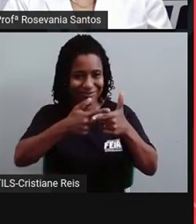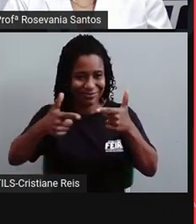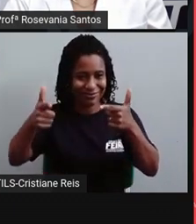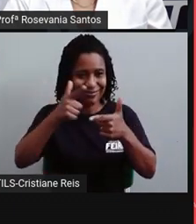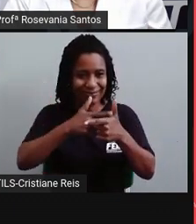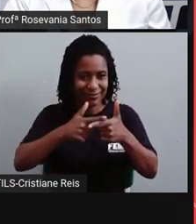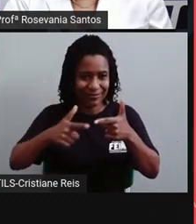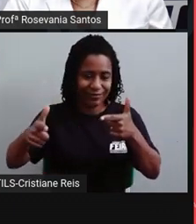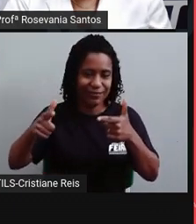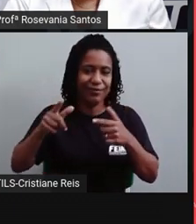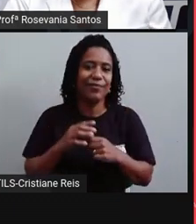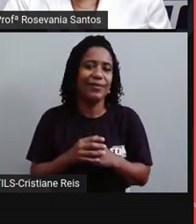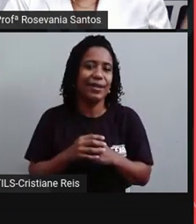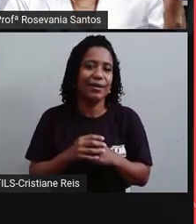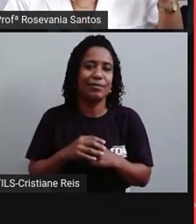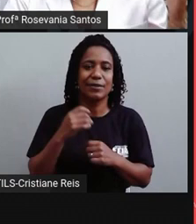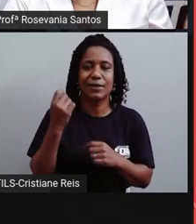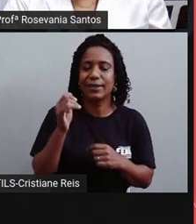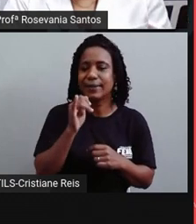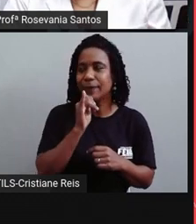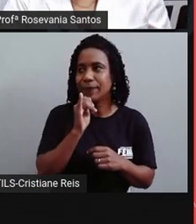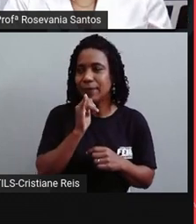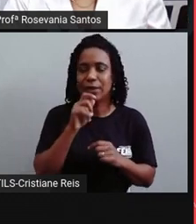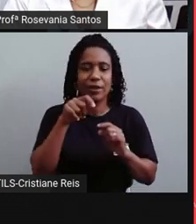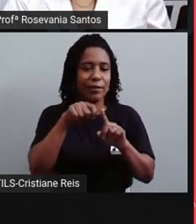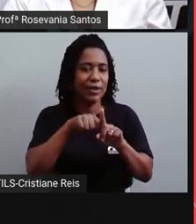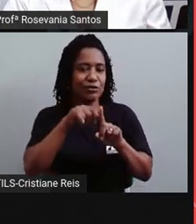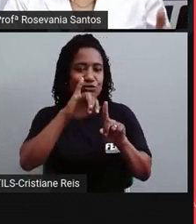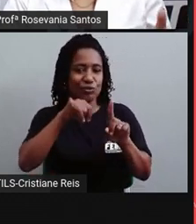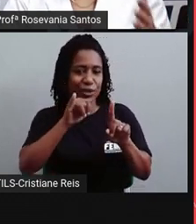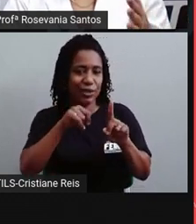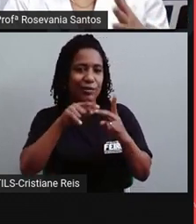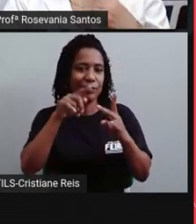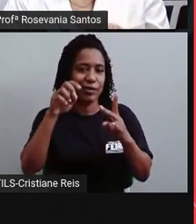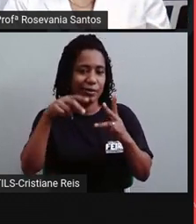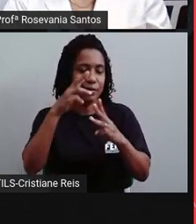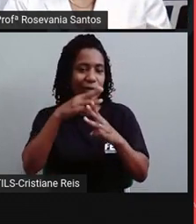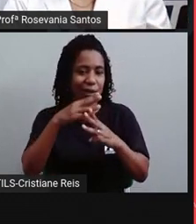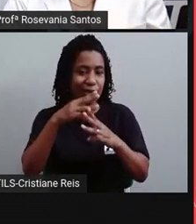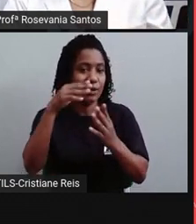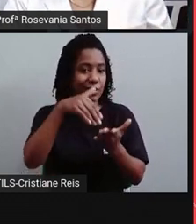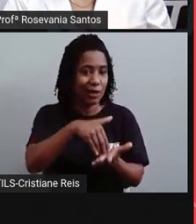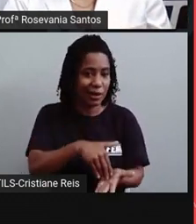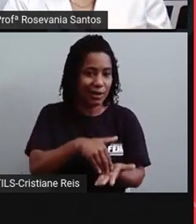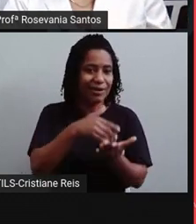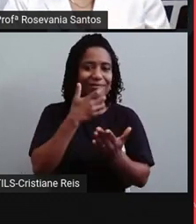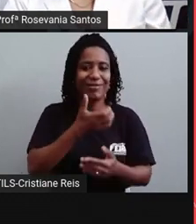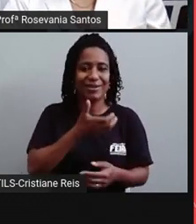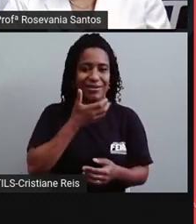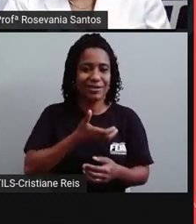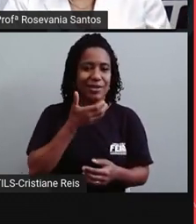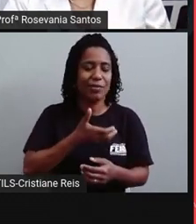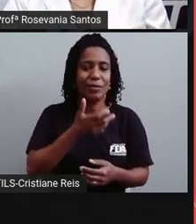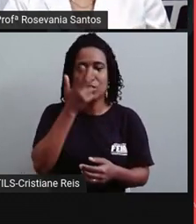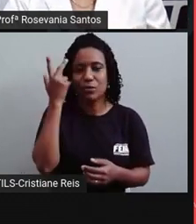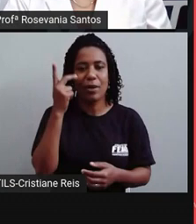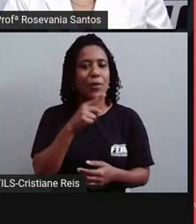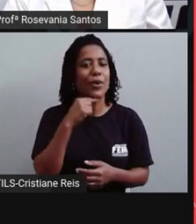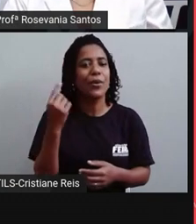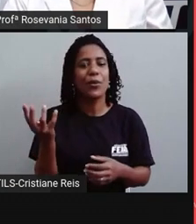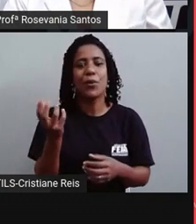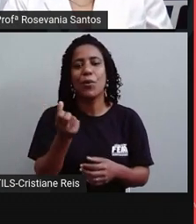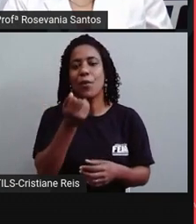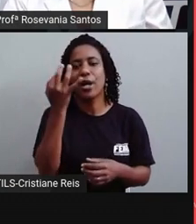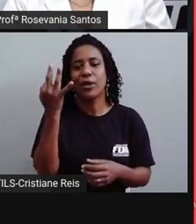que eu preciso pegar mês a mês, por exemplo, janeiro, fevereiro, março, abril, margem, até dezembro, eu tenho que pegar o número de pessoas que morreram, né?